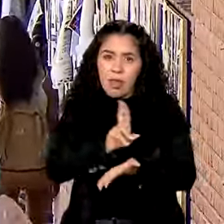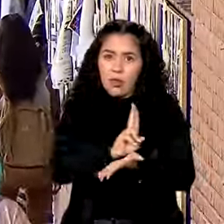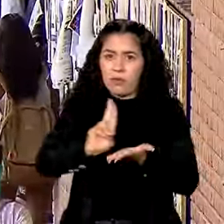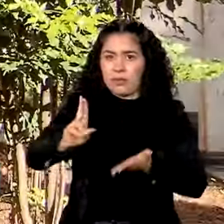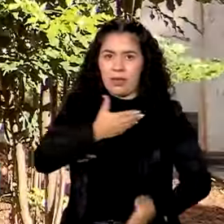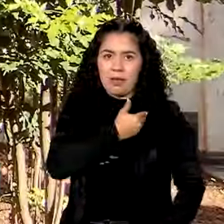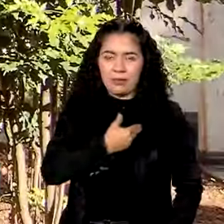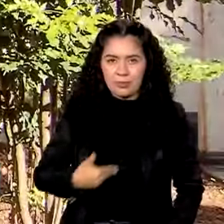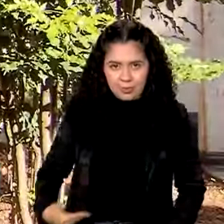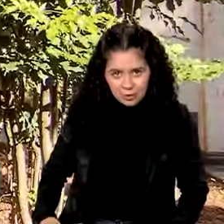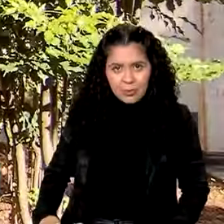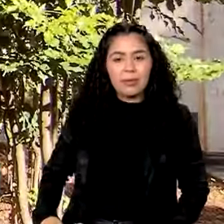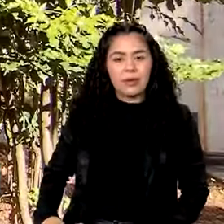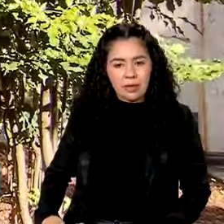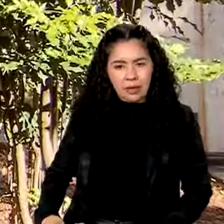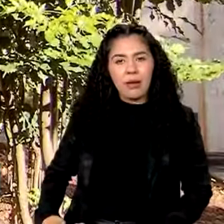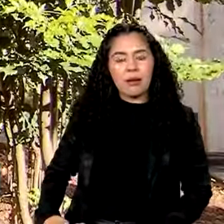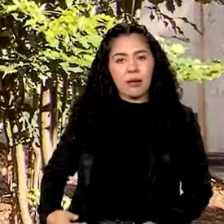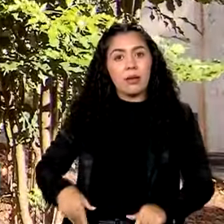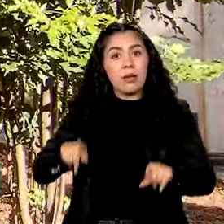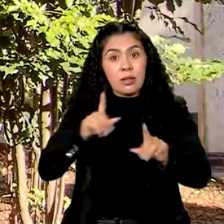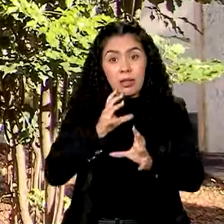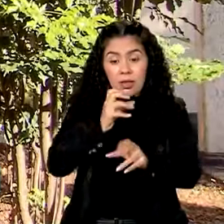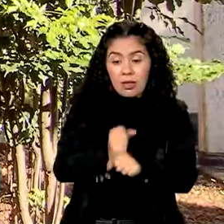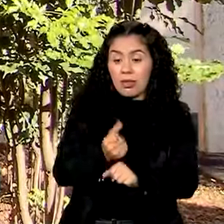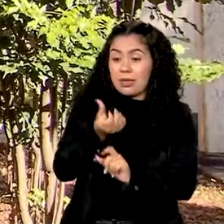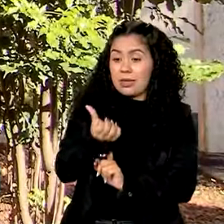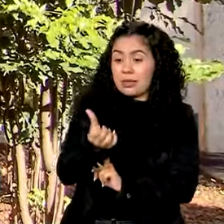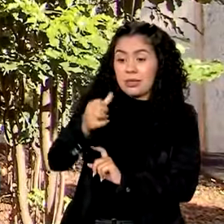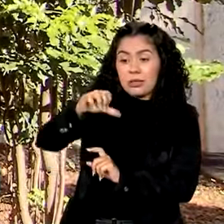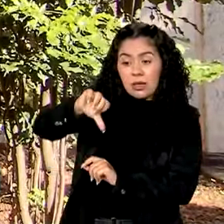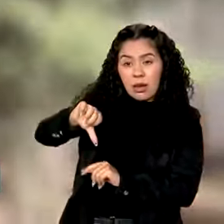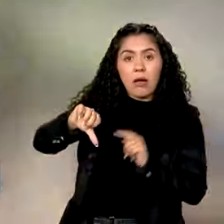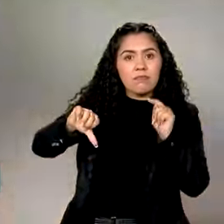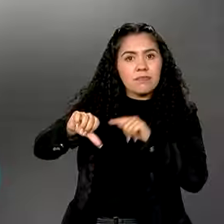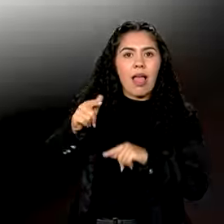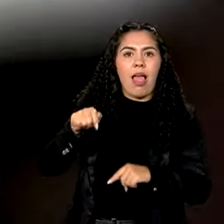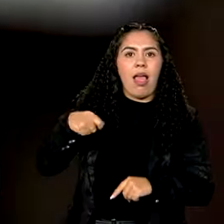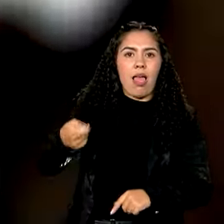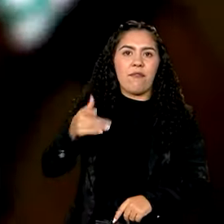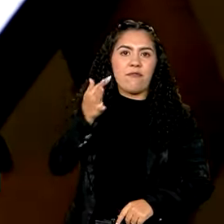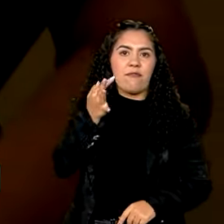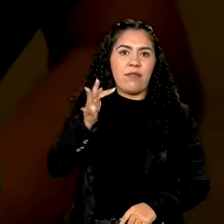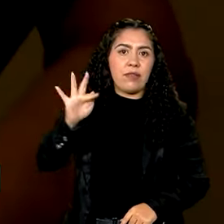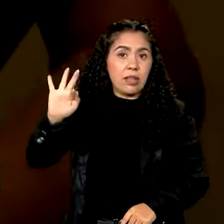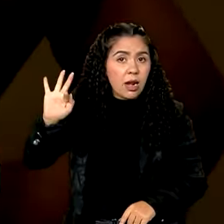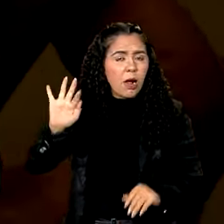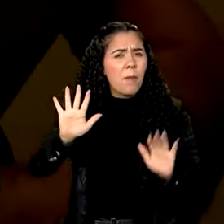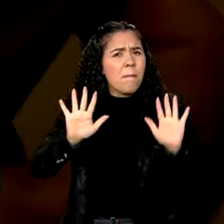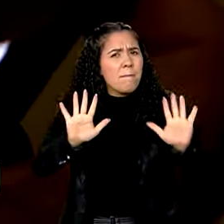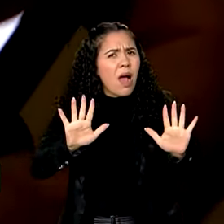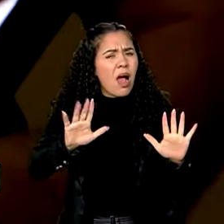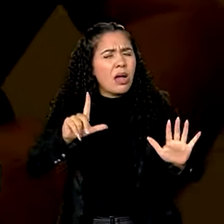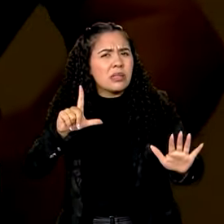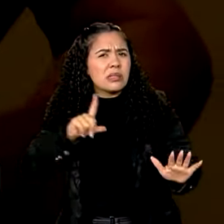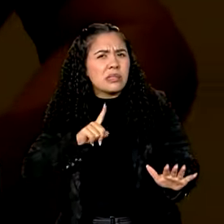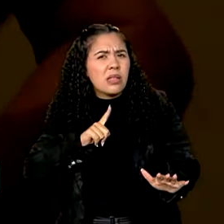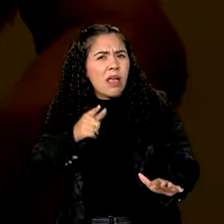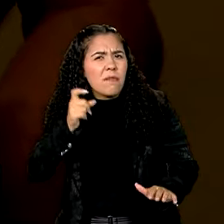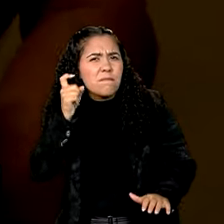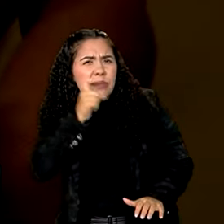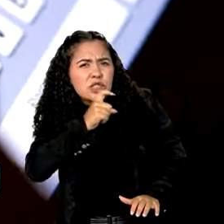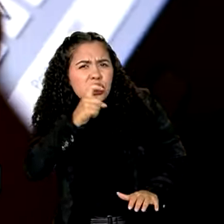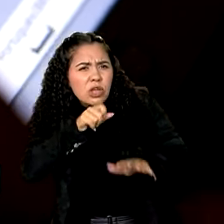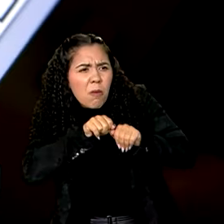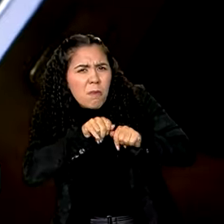públicas. Entre elas, 69 são federais. No entanto, mentiras espalhadas com